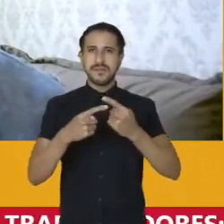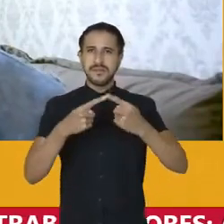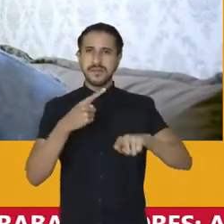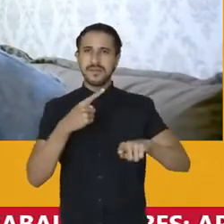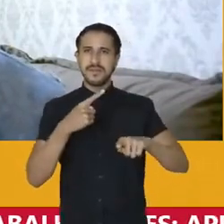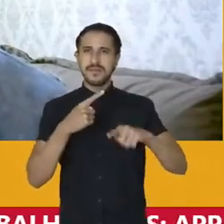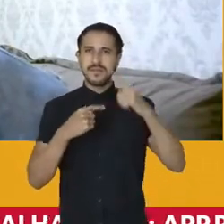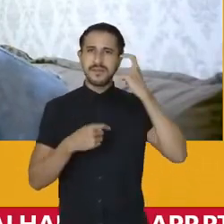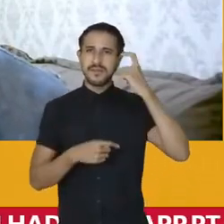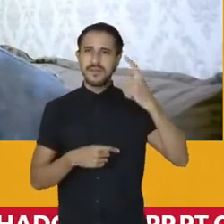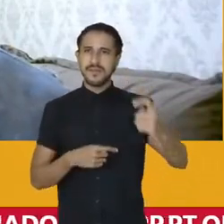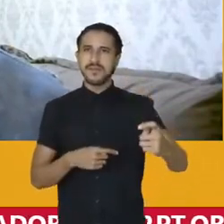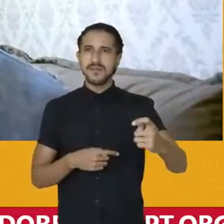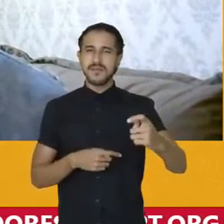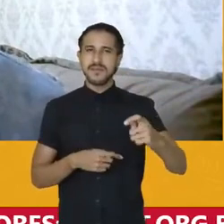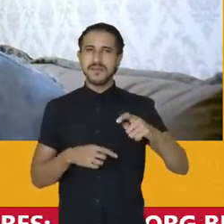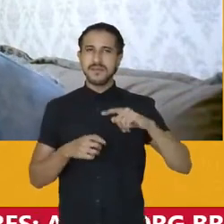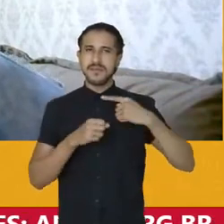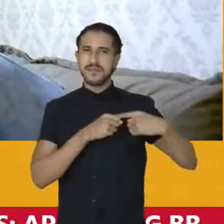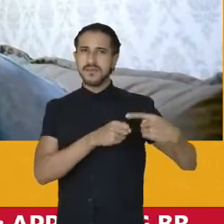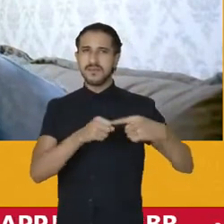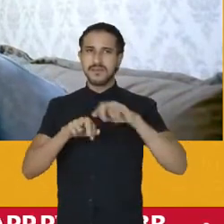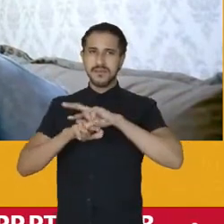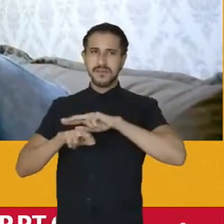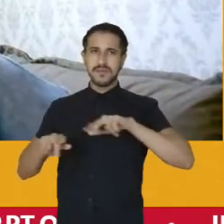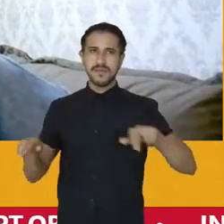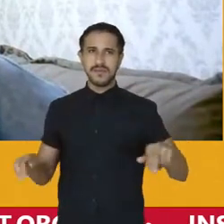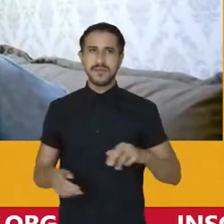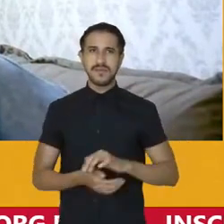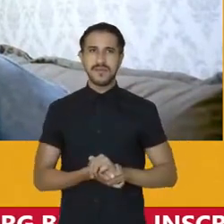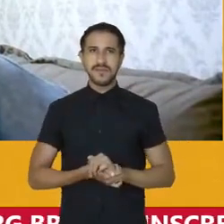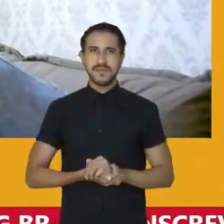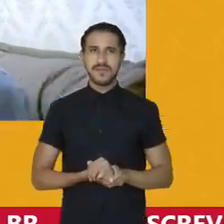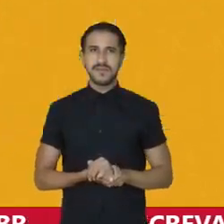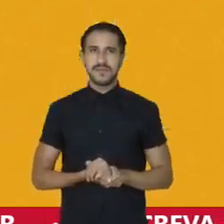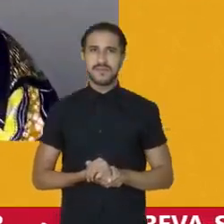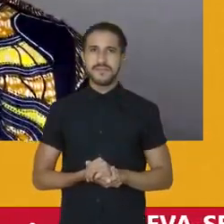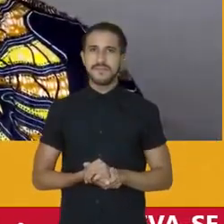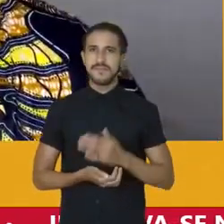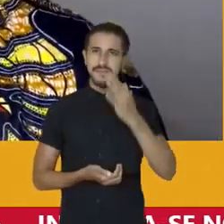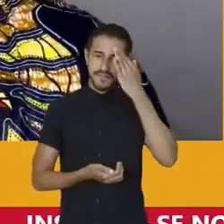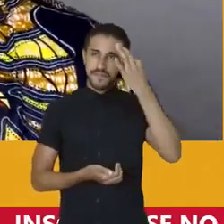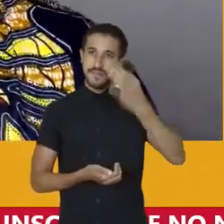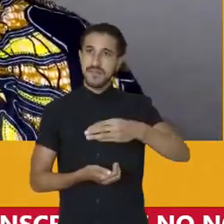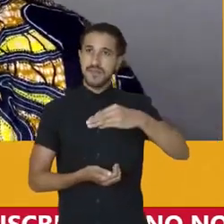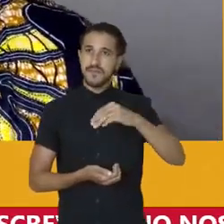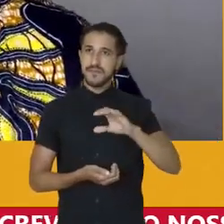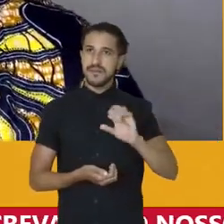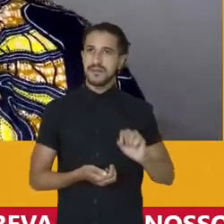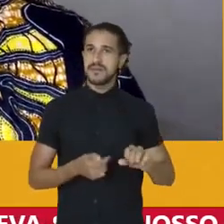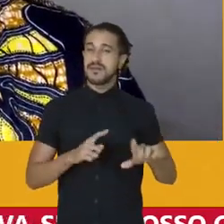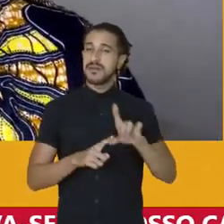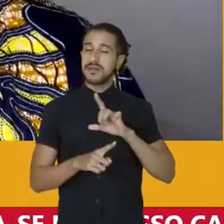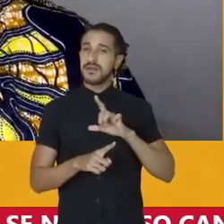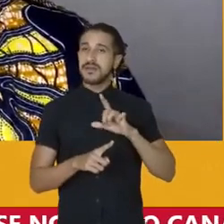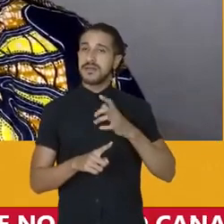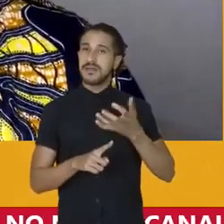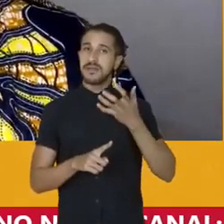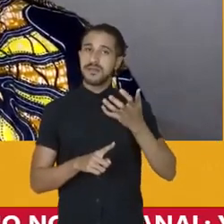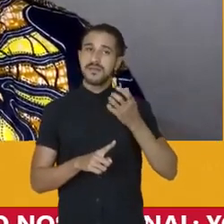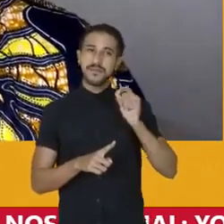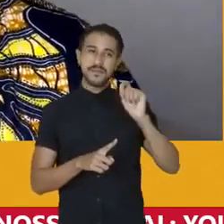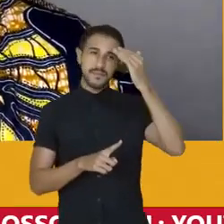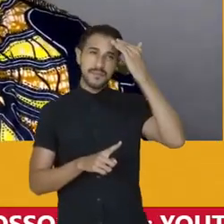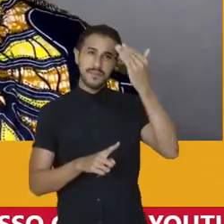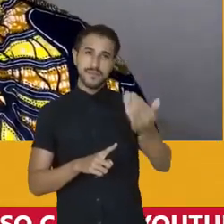na imbição da violência nas grandes cidades. Com toda certeza, Marcos. Antes de mais nada, eu quero